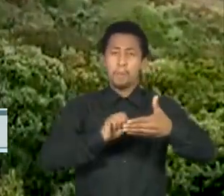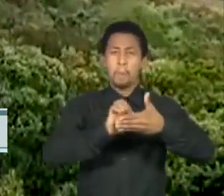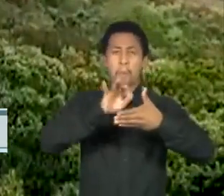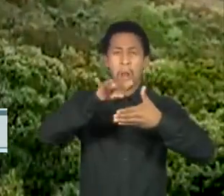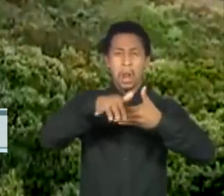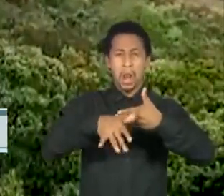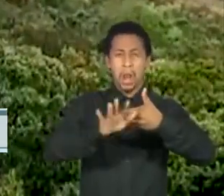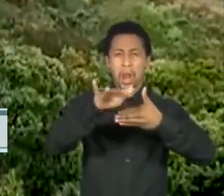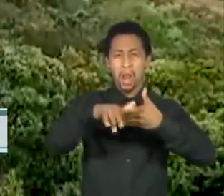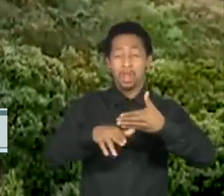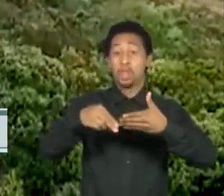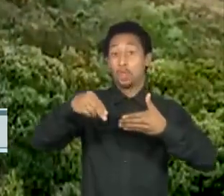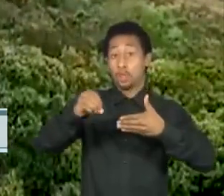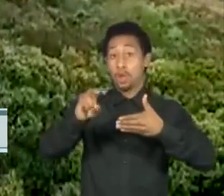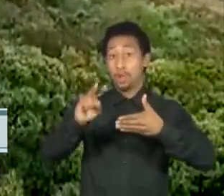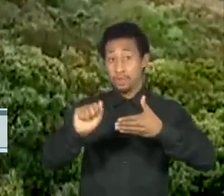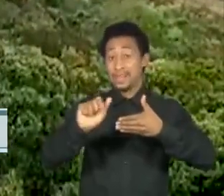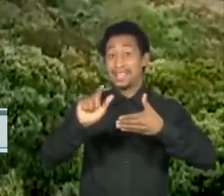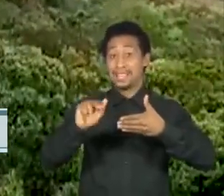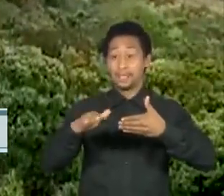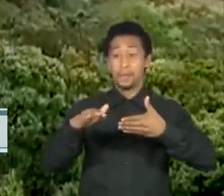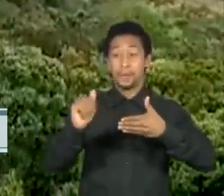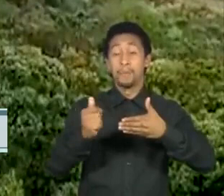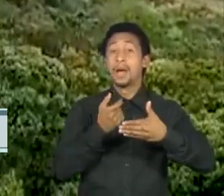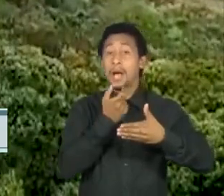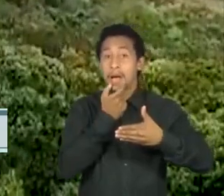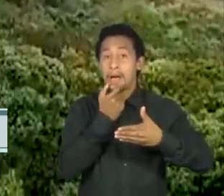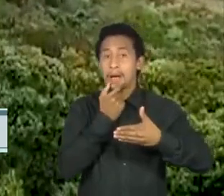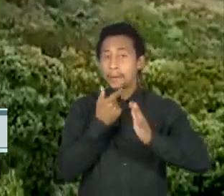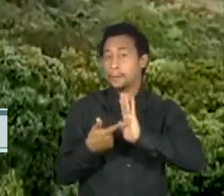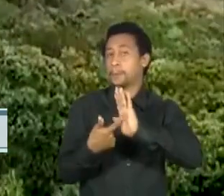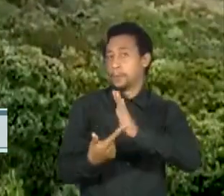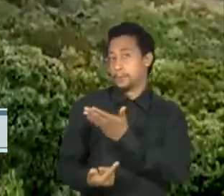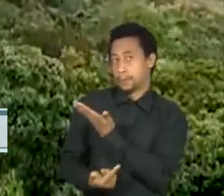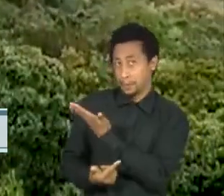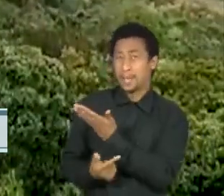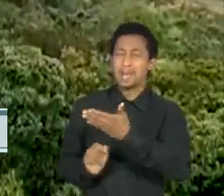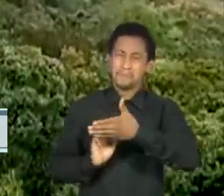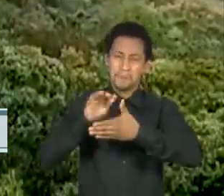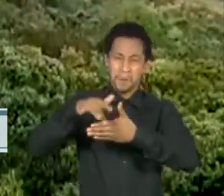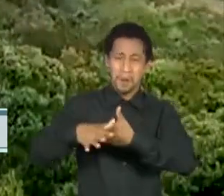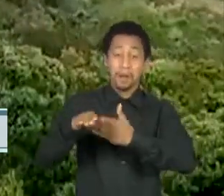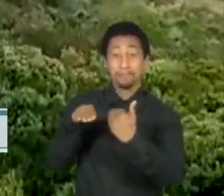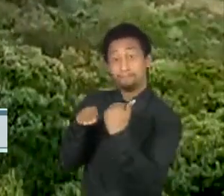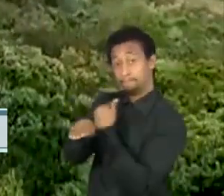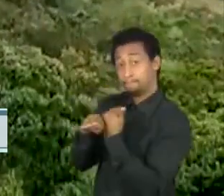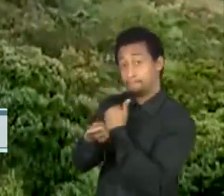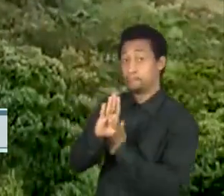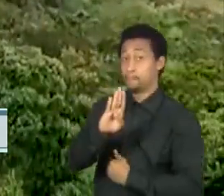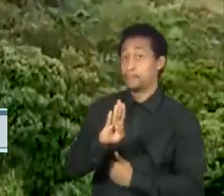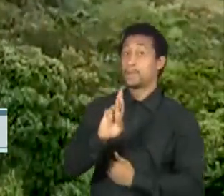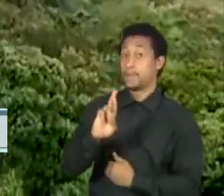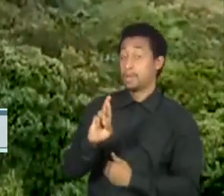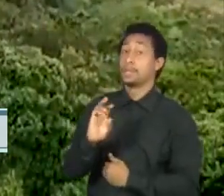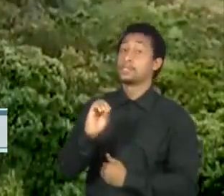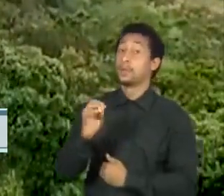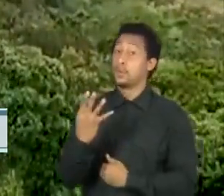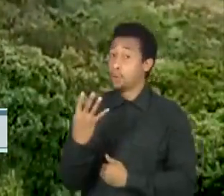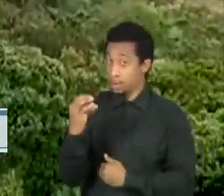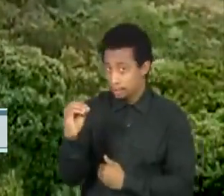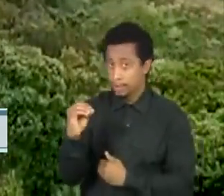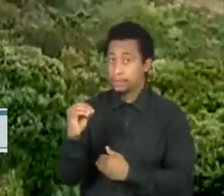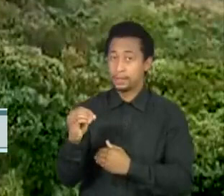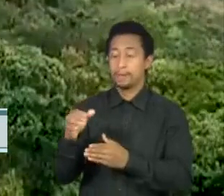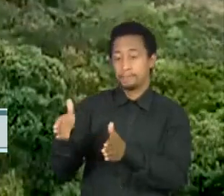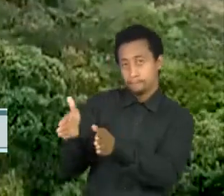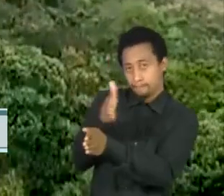região metropolitana de Belo Horizonte. A água e os dejetos invadiram a BR-040, que liga Minas Gerais ao Rio de